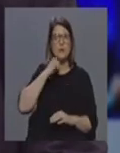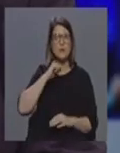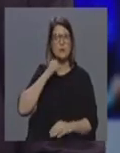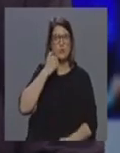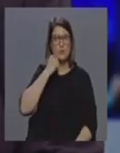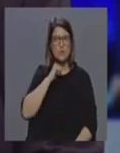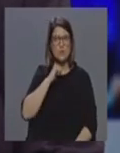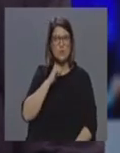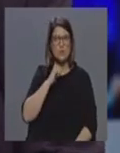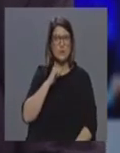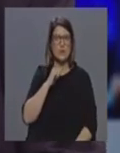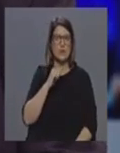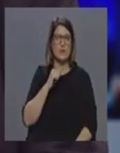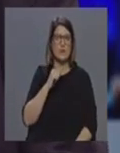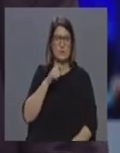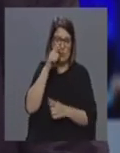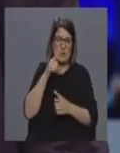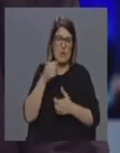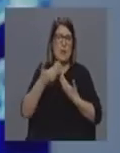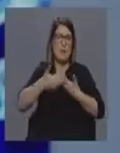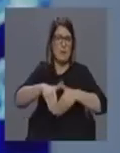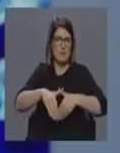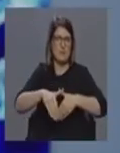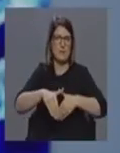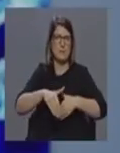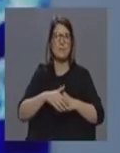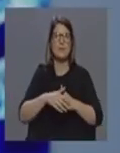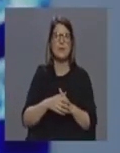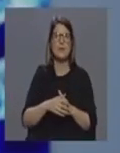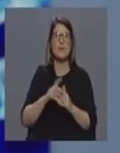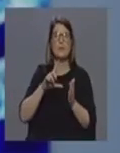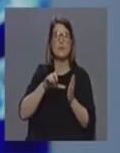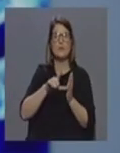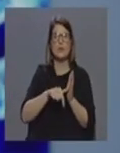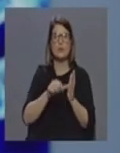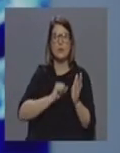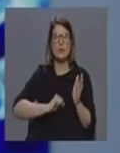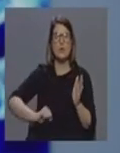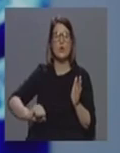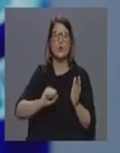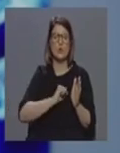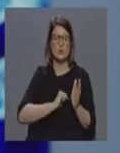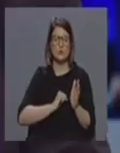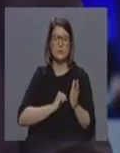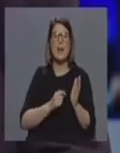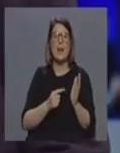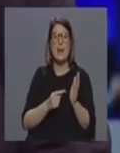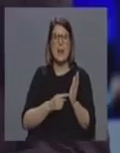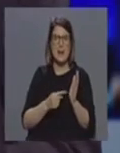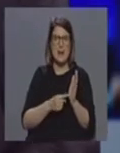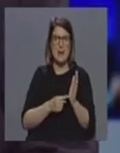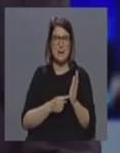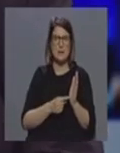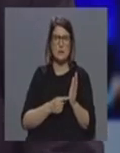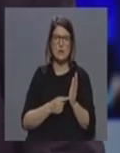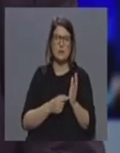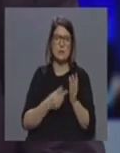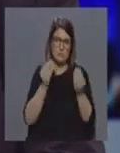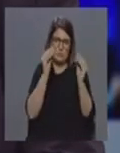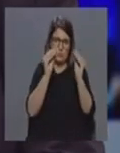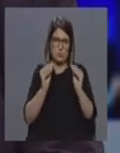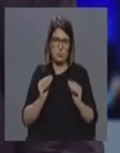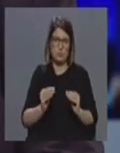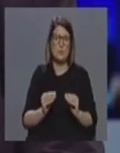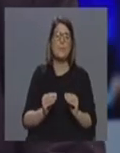recursos limitados no nosso projeto nós criamos também ainda em fase de elaboração